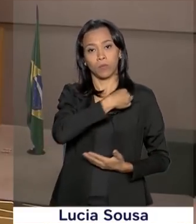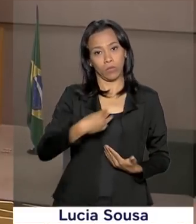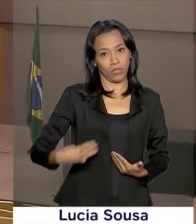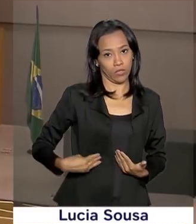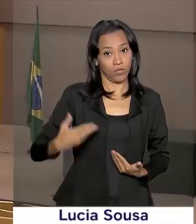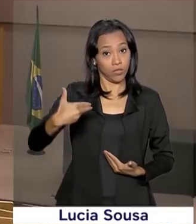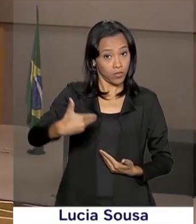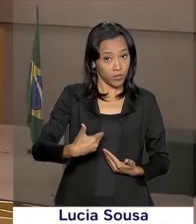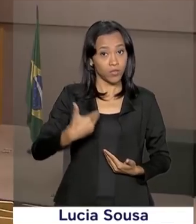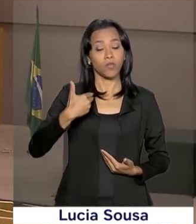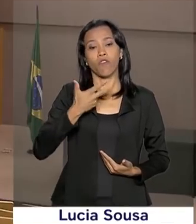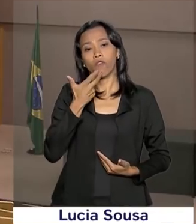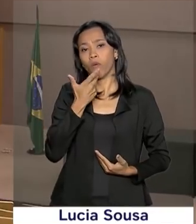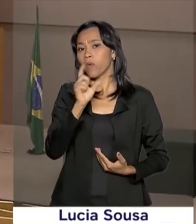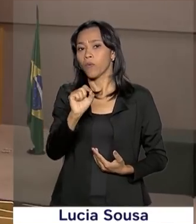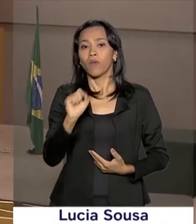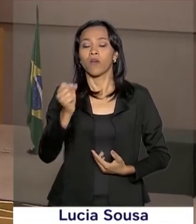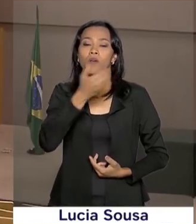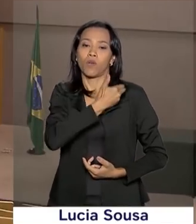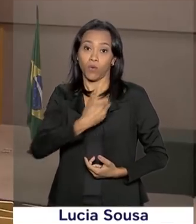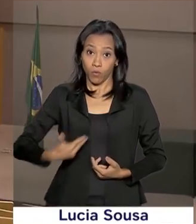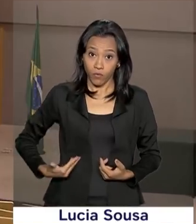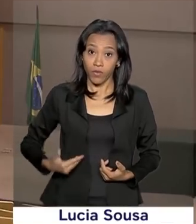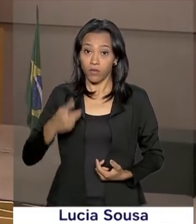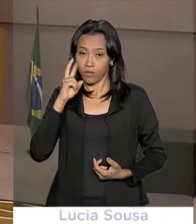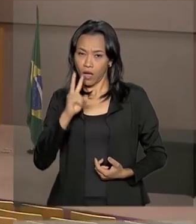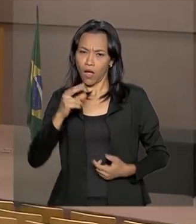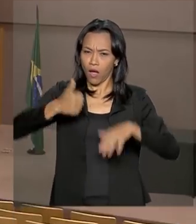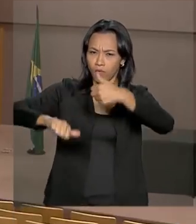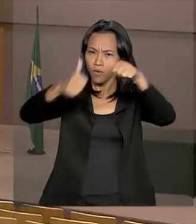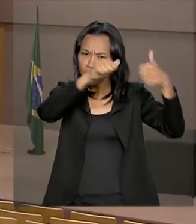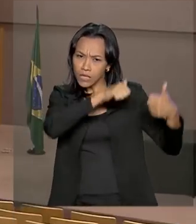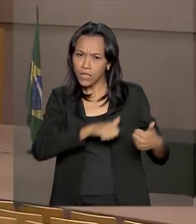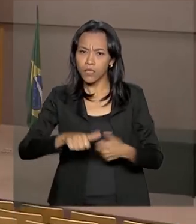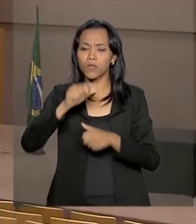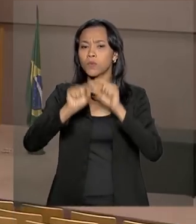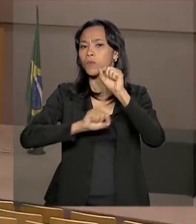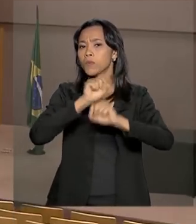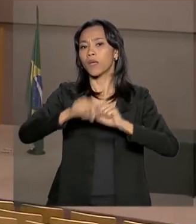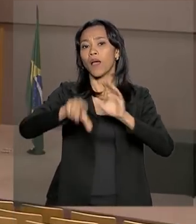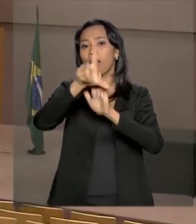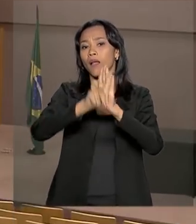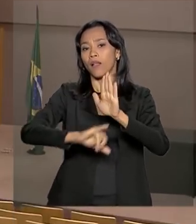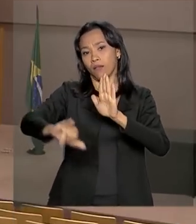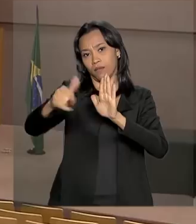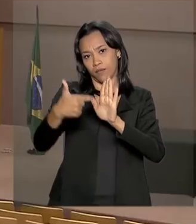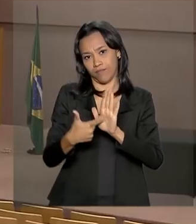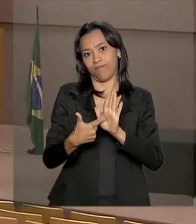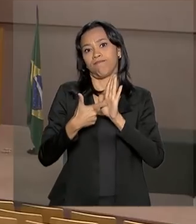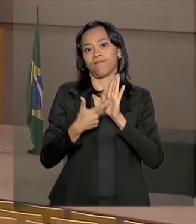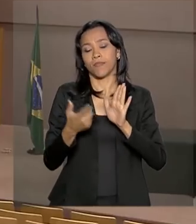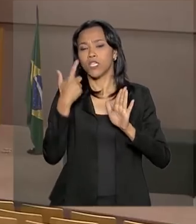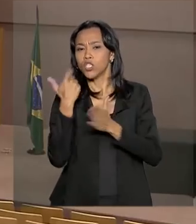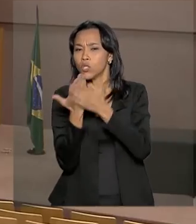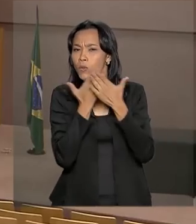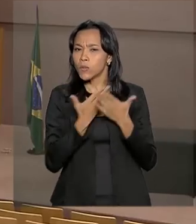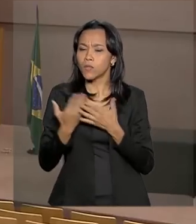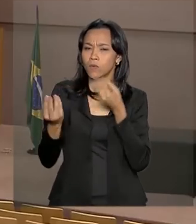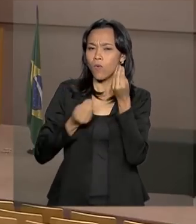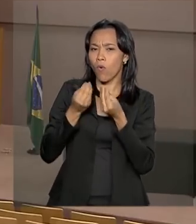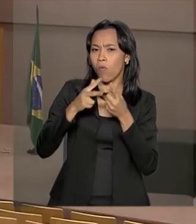Gustavo Canuto, afirmou que o governo está revisando a lei de barragens e estudando medidas para